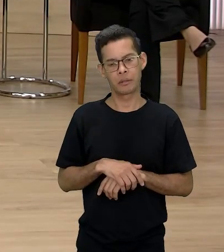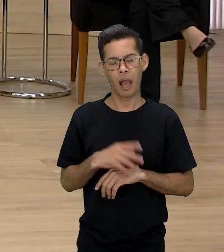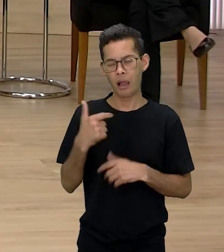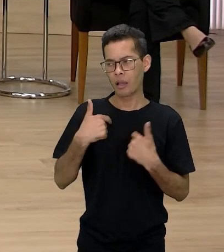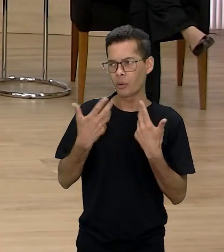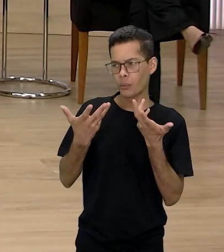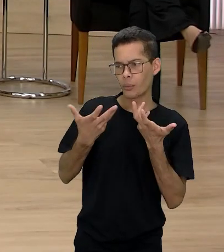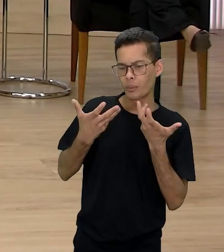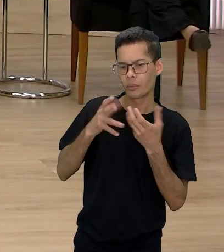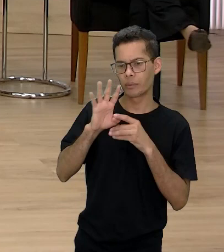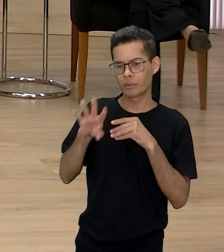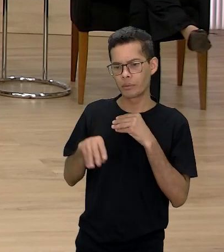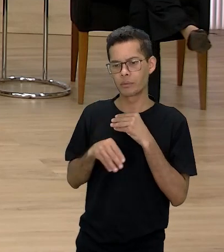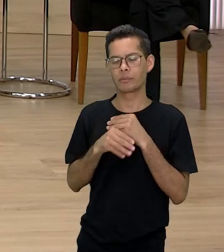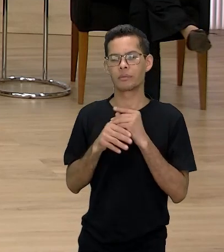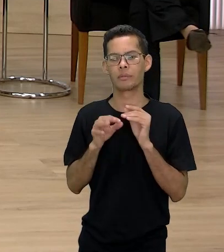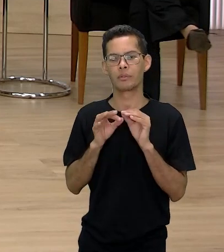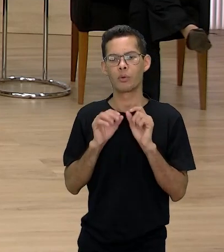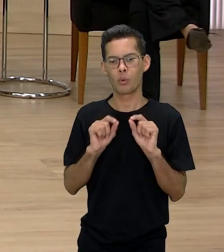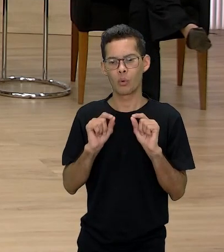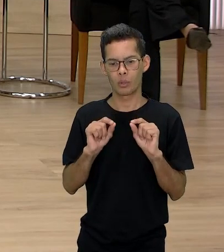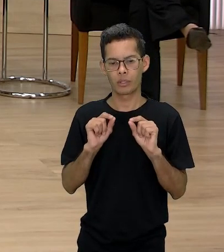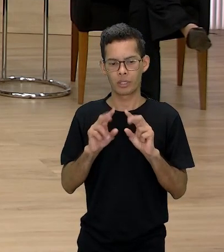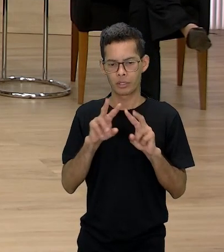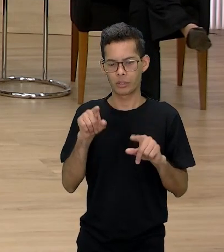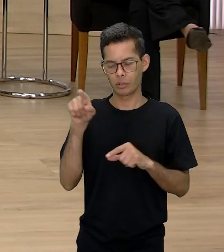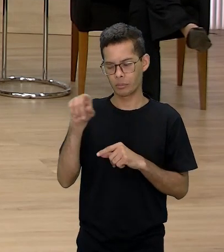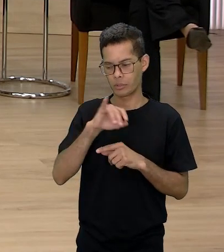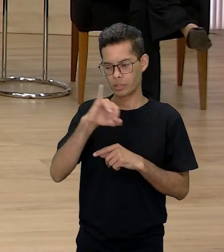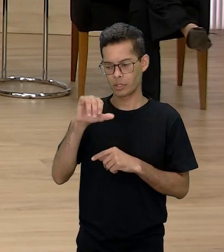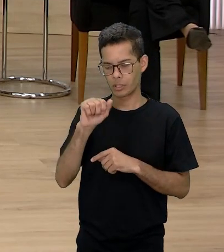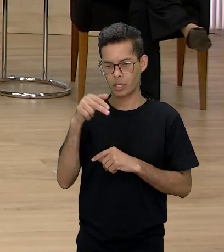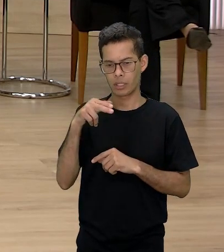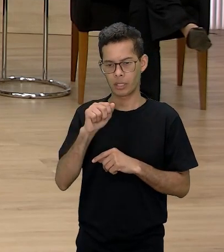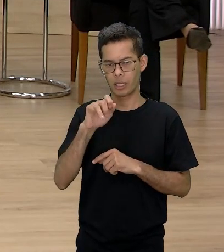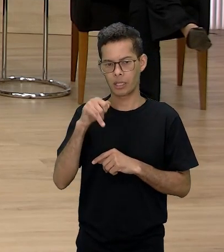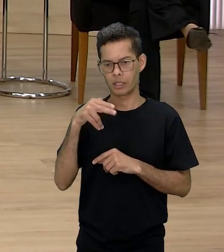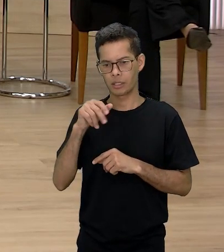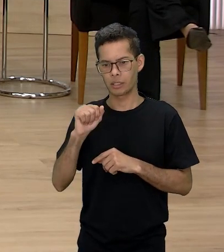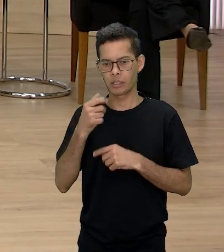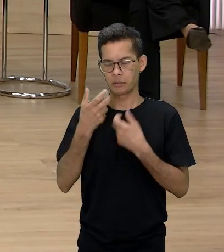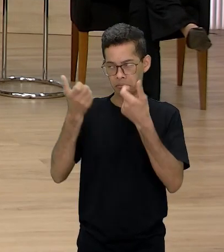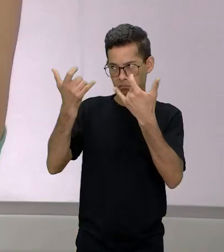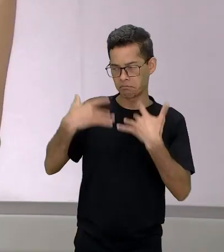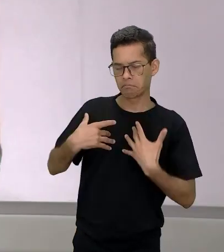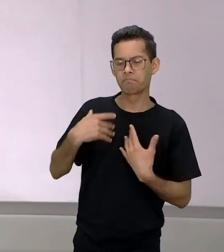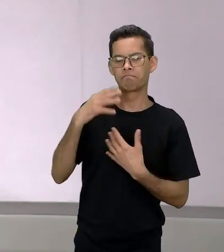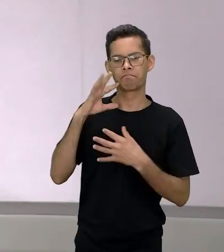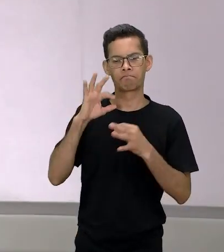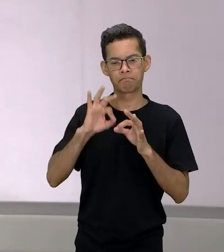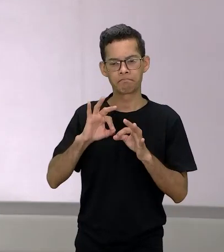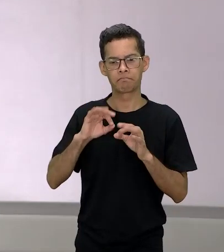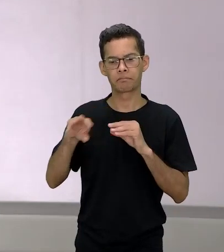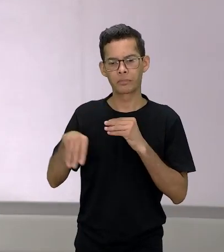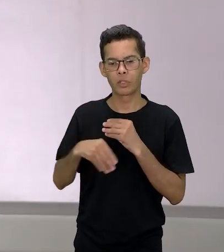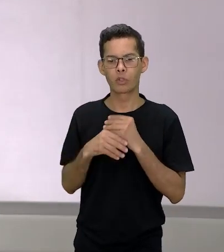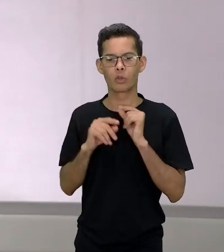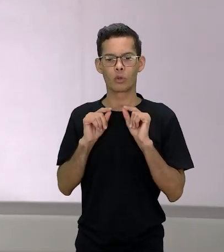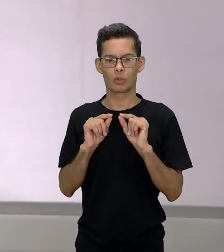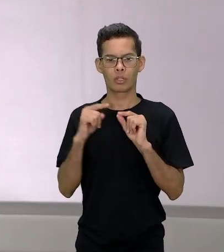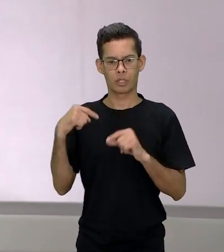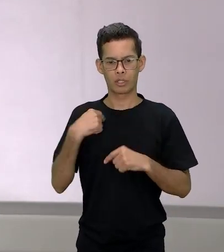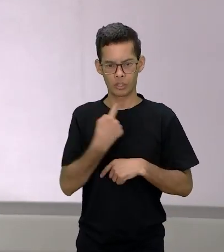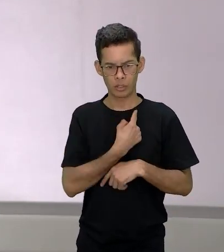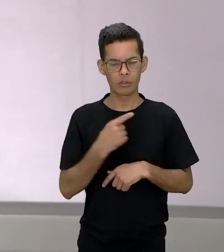complementar também a fala da Janaína muito bem colocada também no meu entendimento no sentido de que nós também